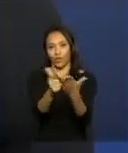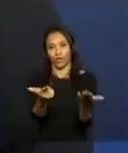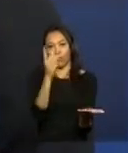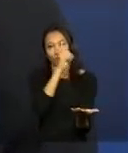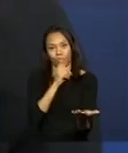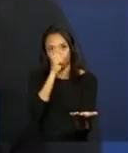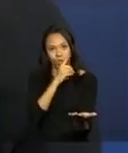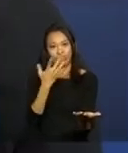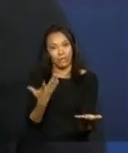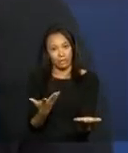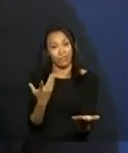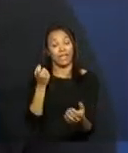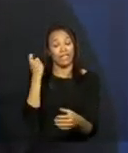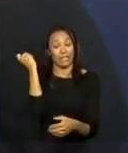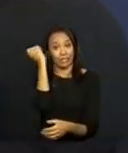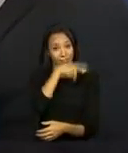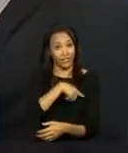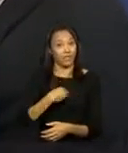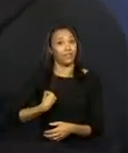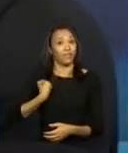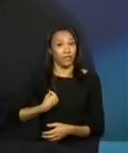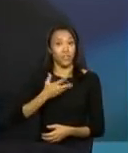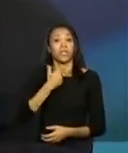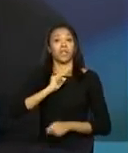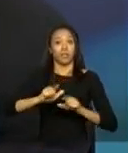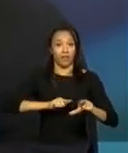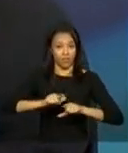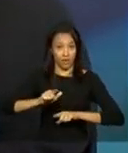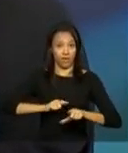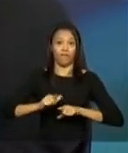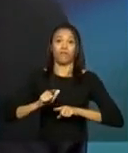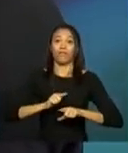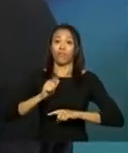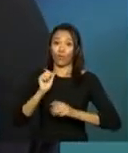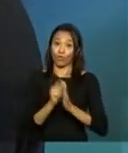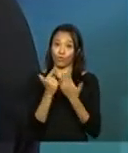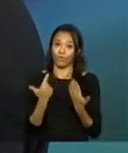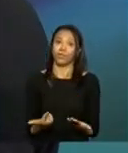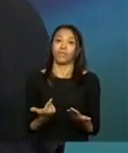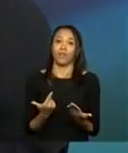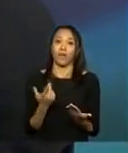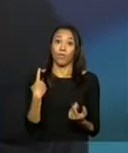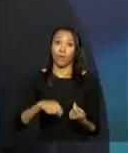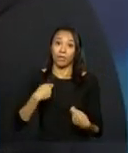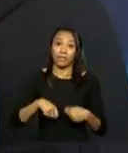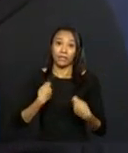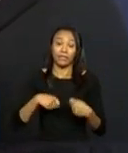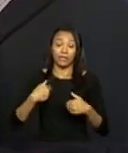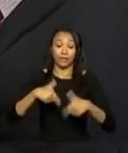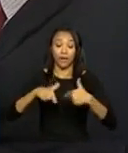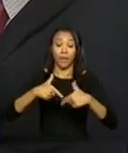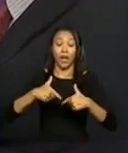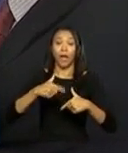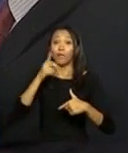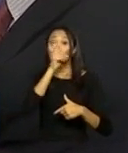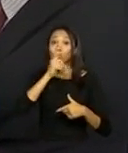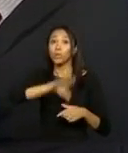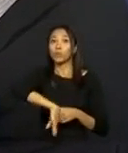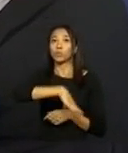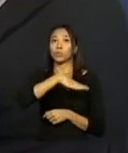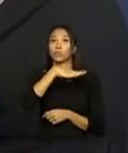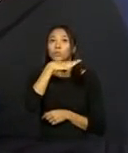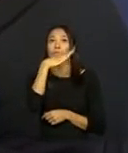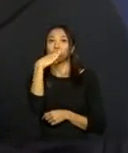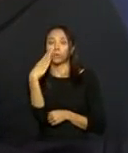É, a vida é dura. Isso eu acho que uma coisa muito boa. Para quem não fizer o plantão de domingo, mas para quem trabalhar, o fato de que terça...